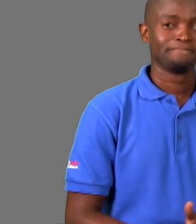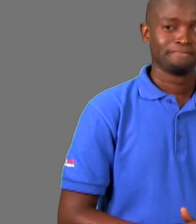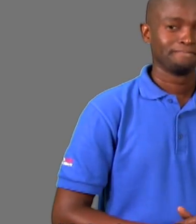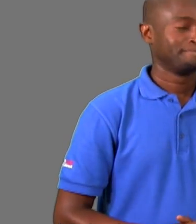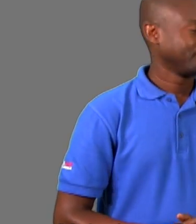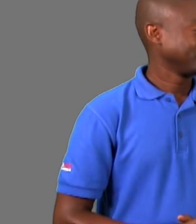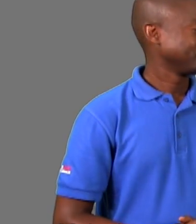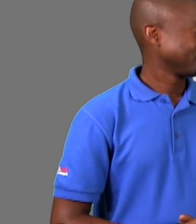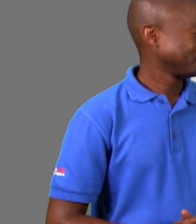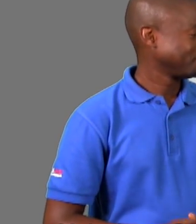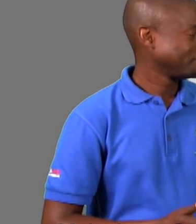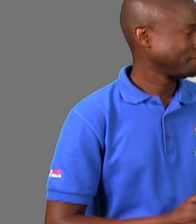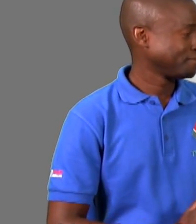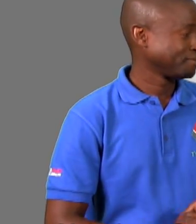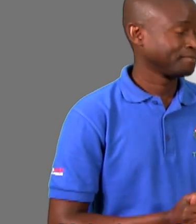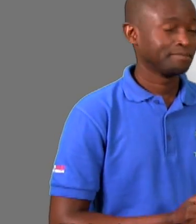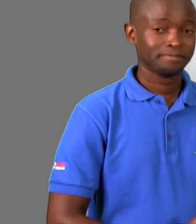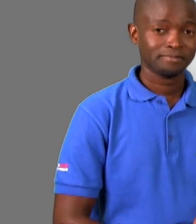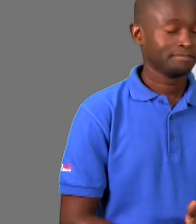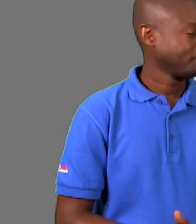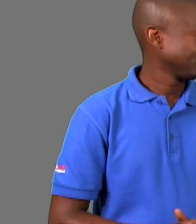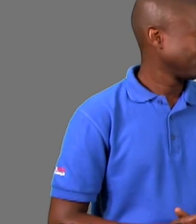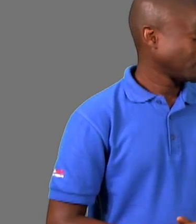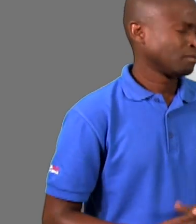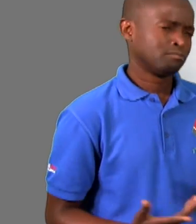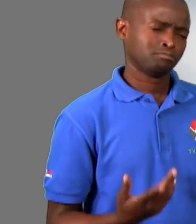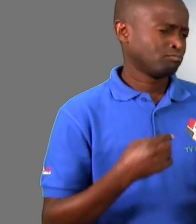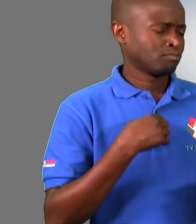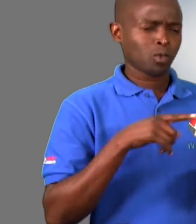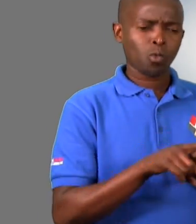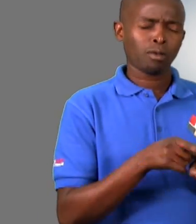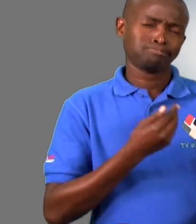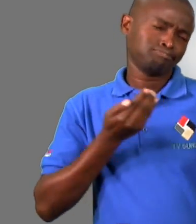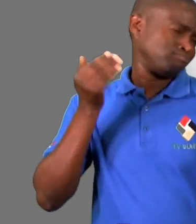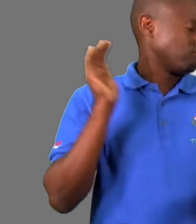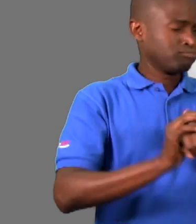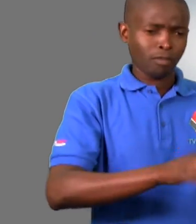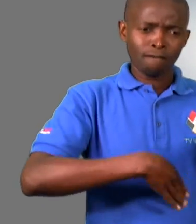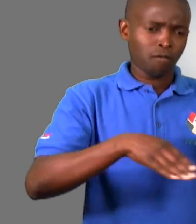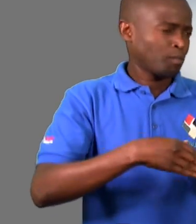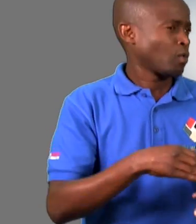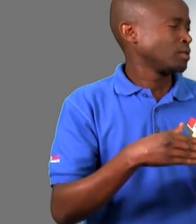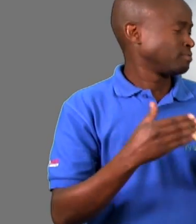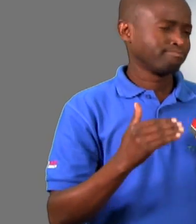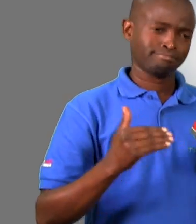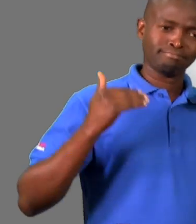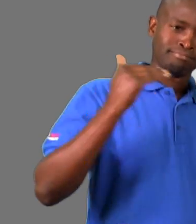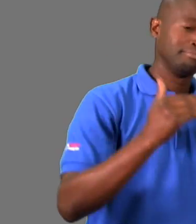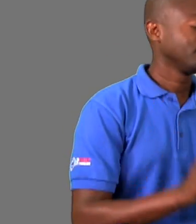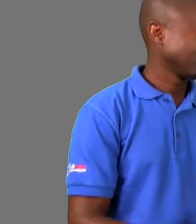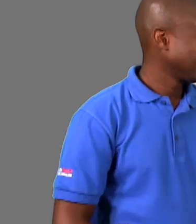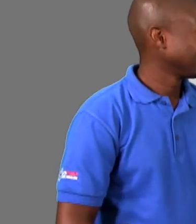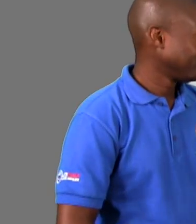Muito bem. Souza, que tipo de desporto praticas? Eu sou um grande jogador de